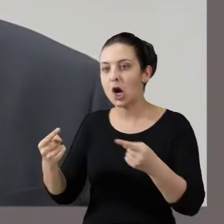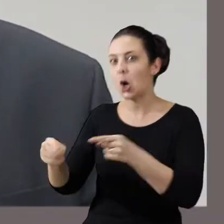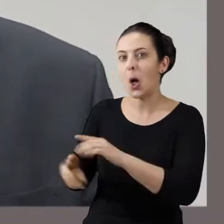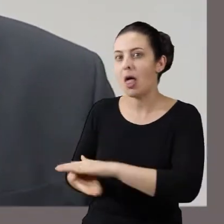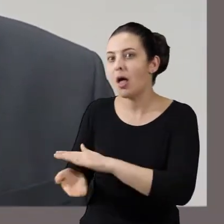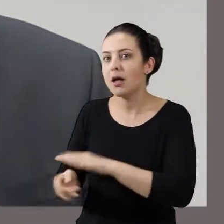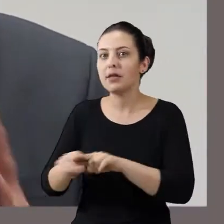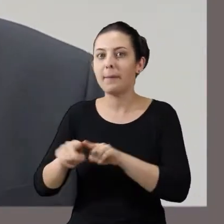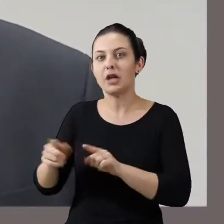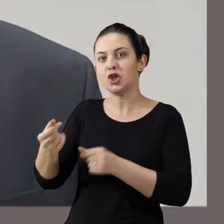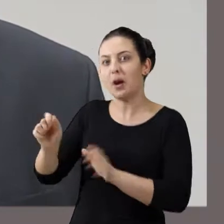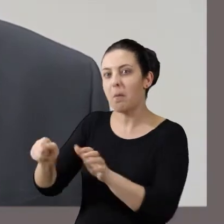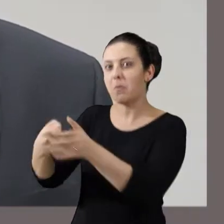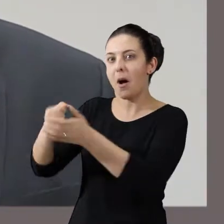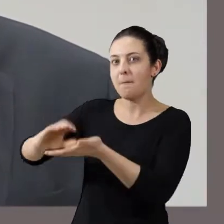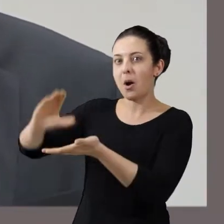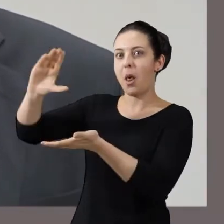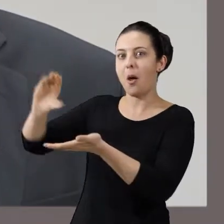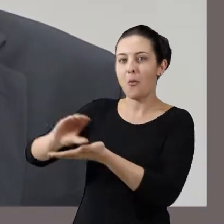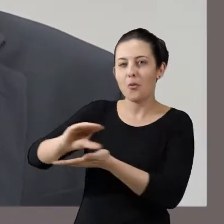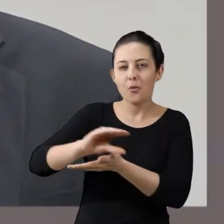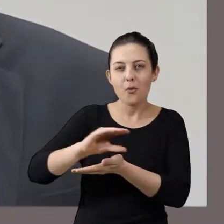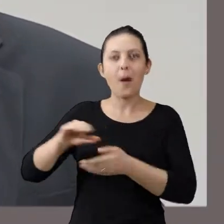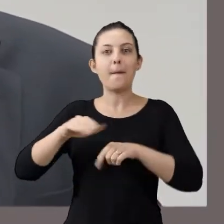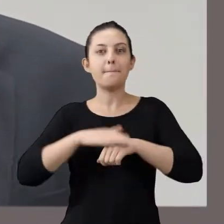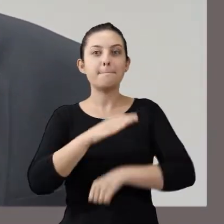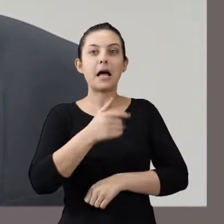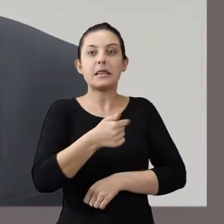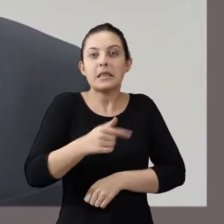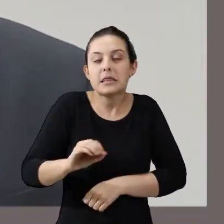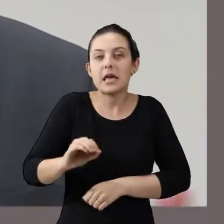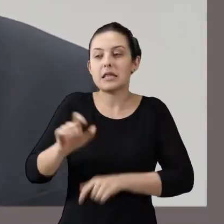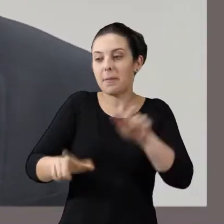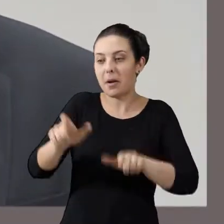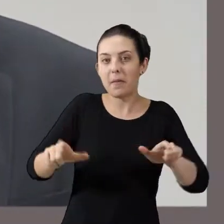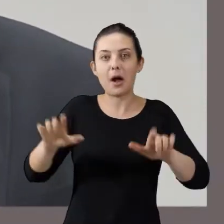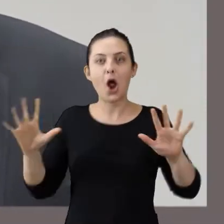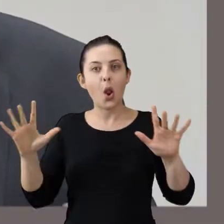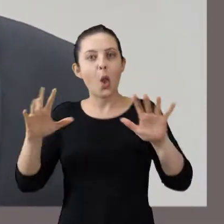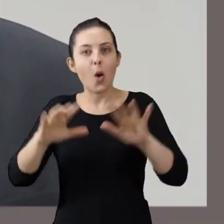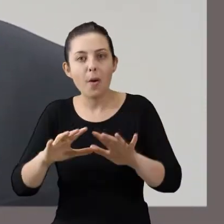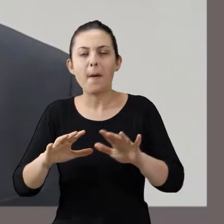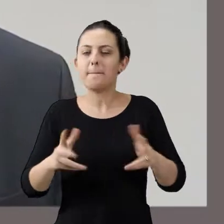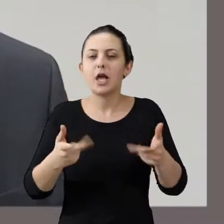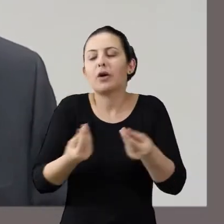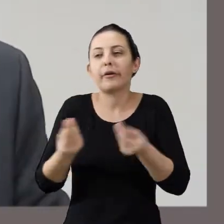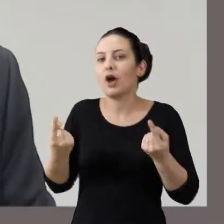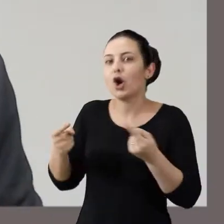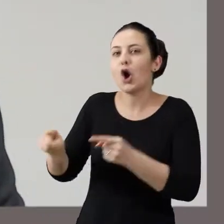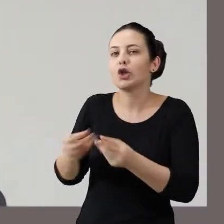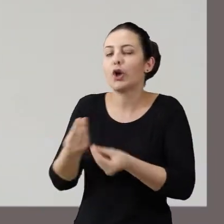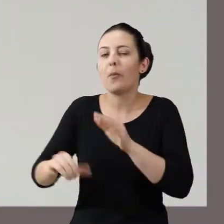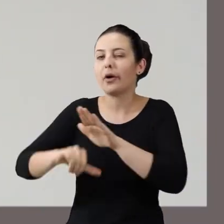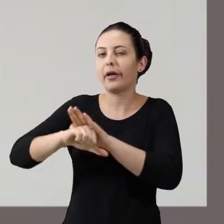Lavagem de Dinheiro, onde mais de 70 órgãos se reúnem para tratar de ações que podem ser implementadas para melhorar esse sistema de combate a esses